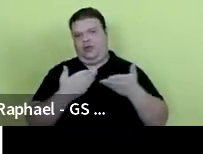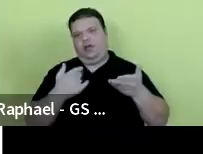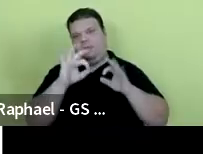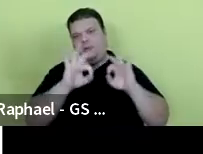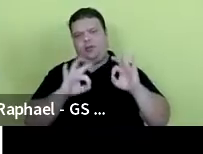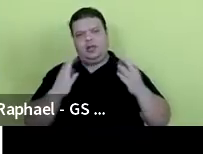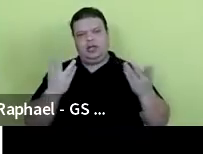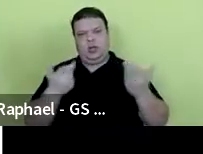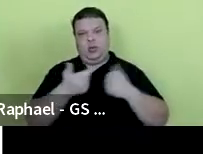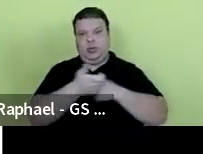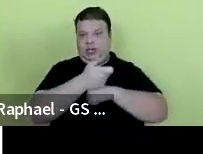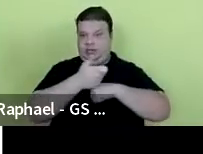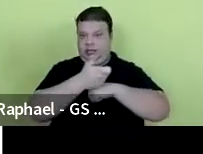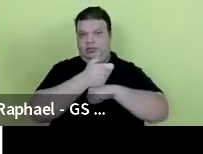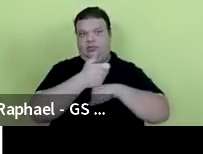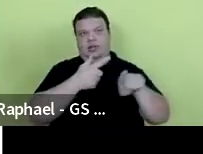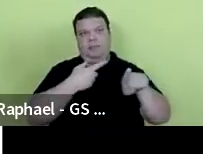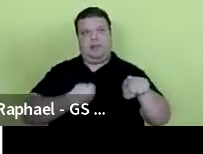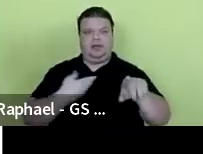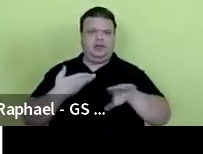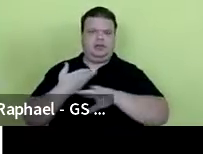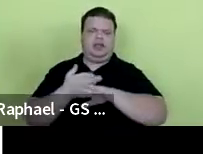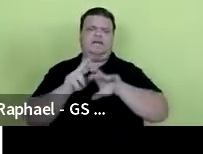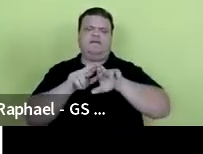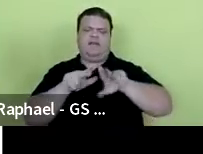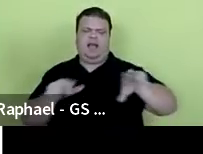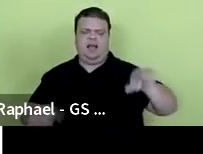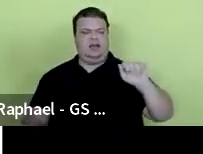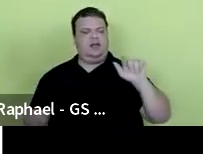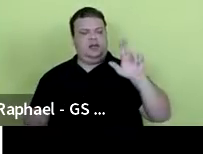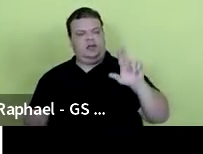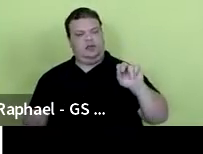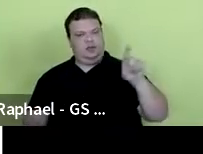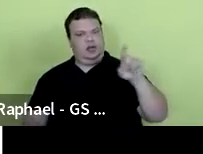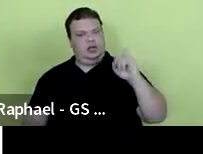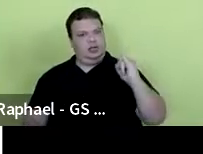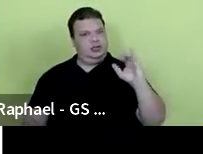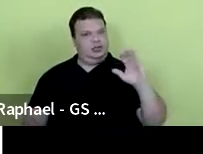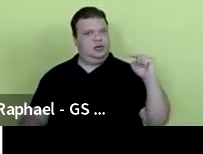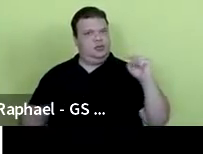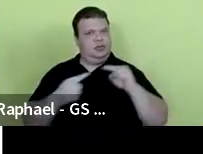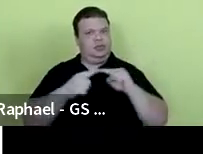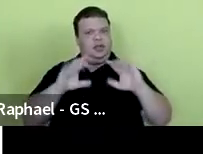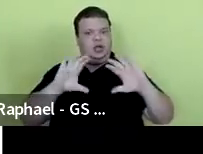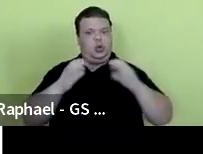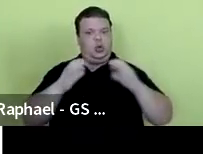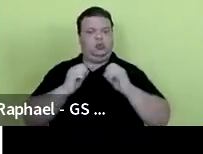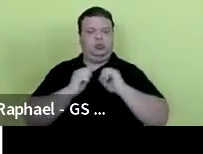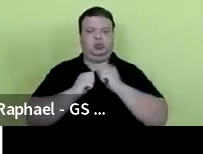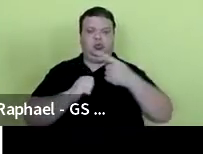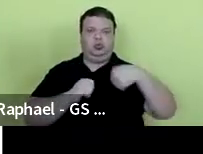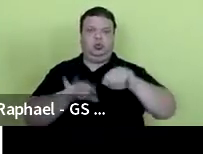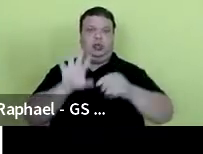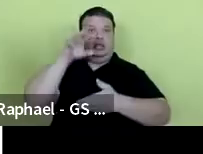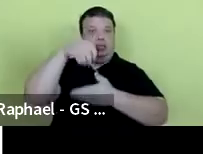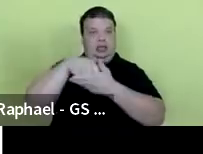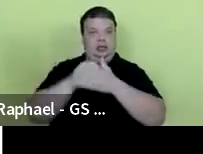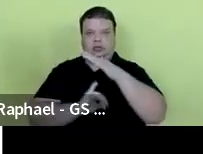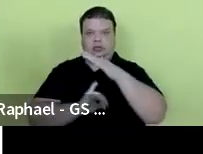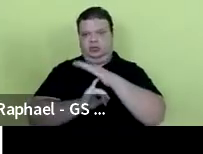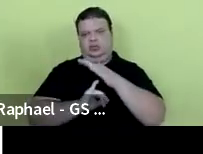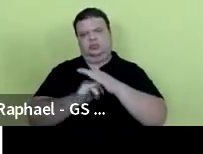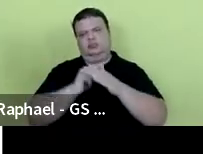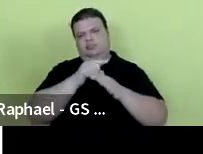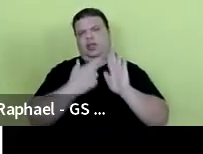excelência é a presença de vários alunos de iniciação científicas agrupados na nossa instituição como sendo